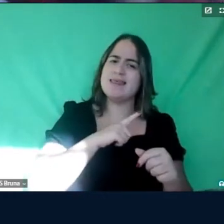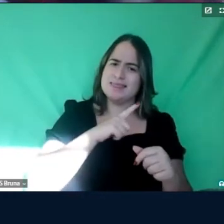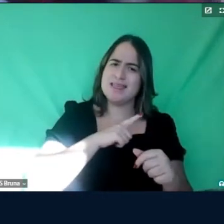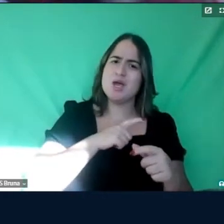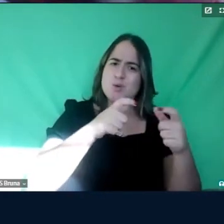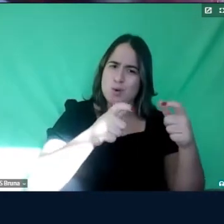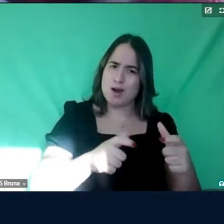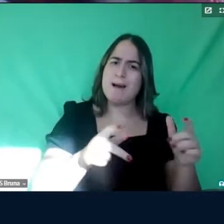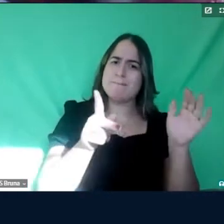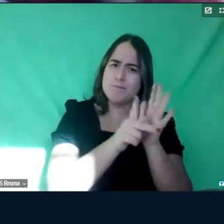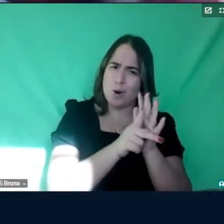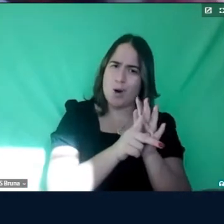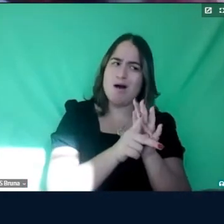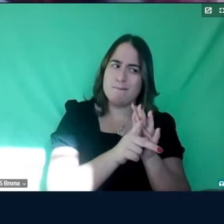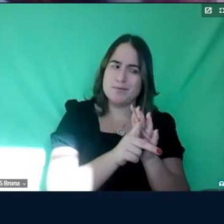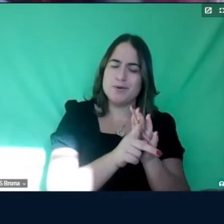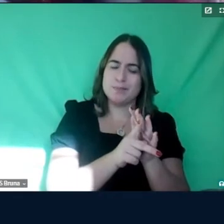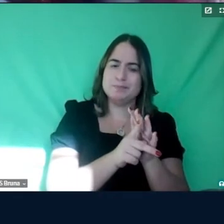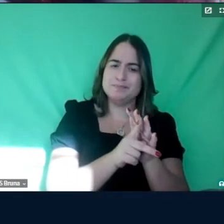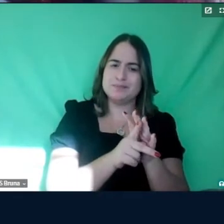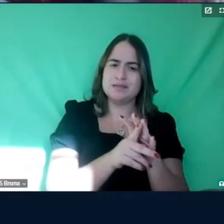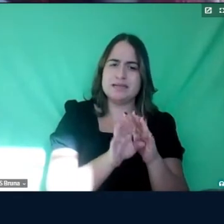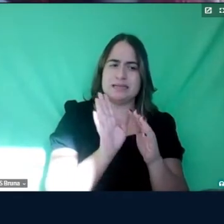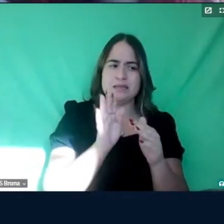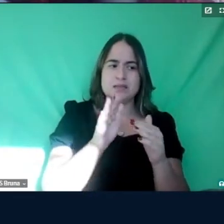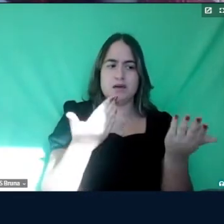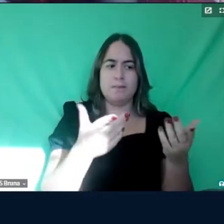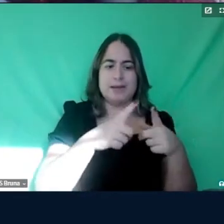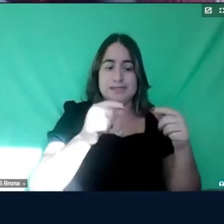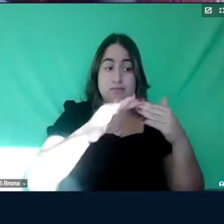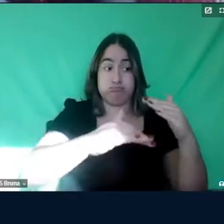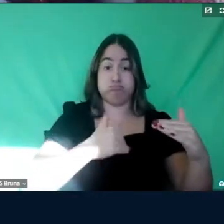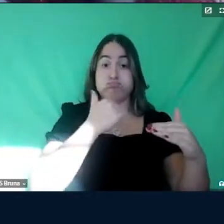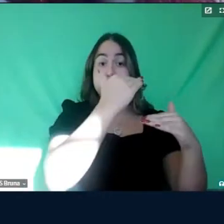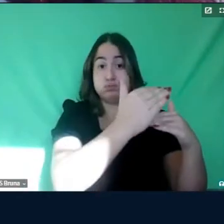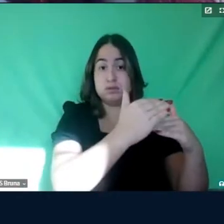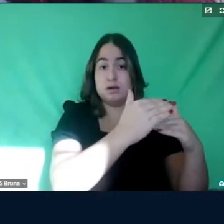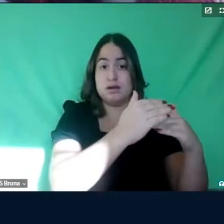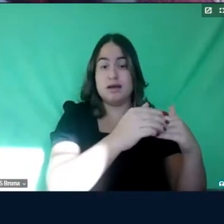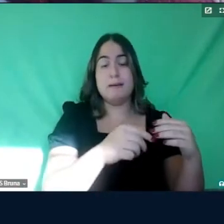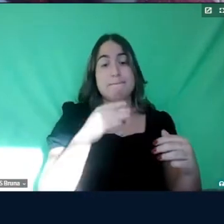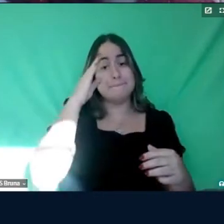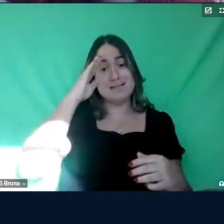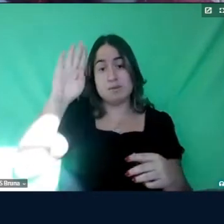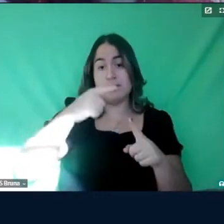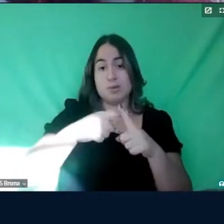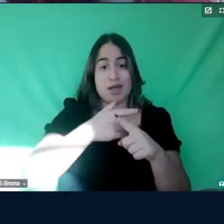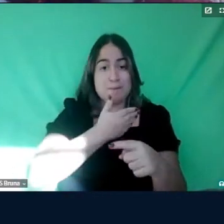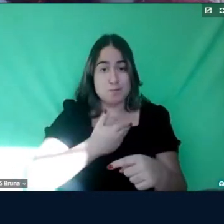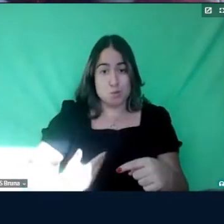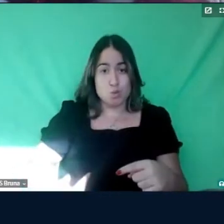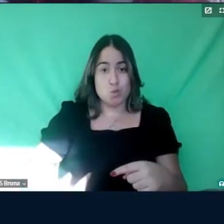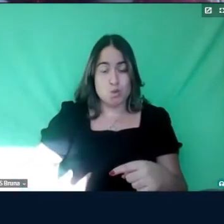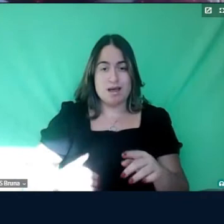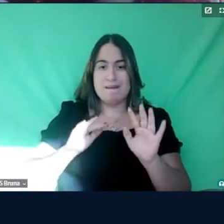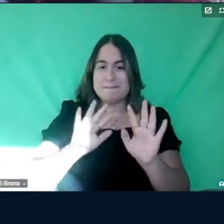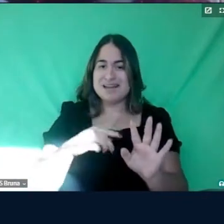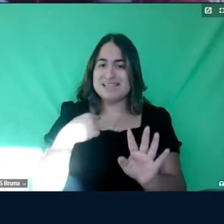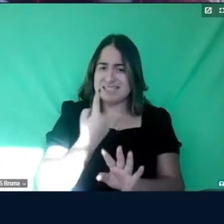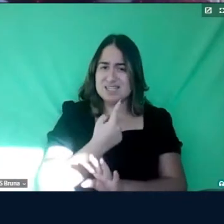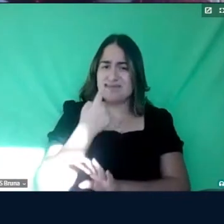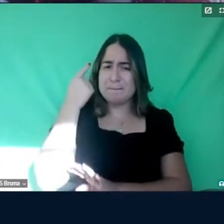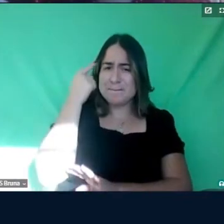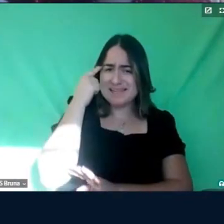centros, ainda mais por se tratarem de centros públicos, né, mas se a gente for pensar na